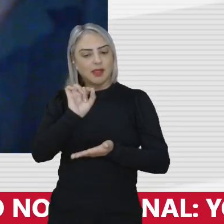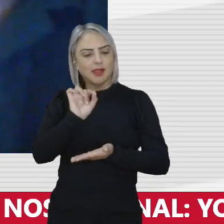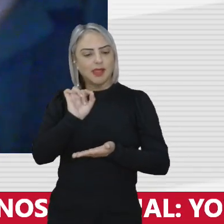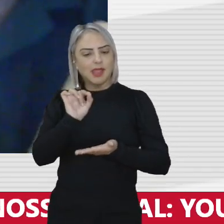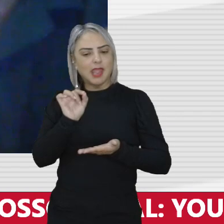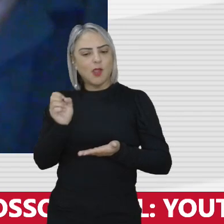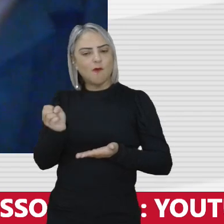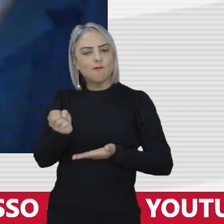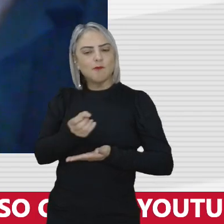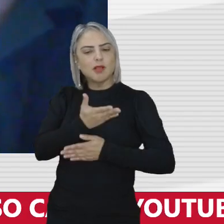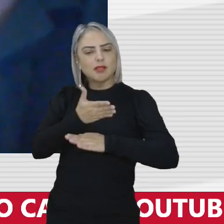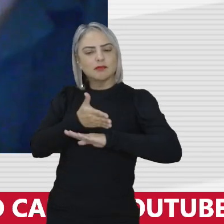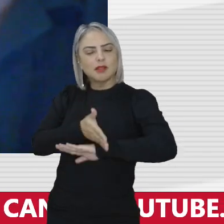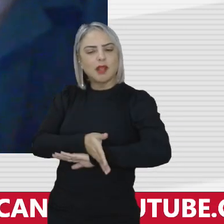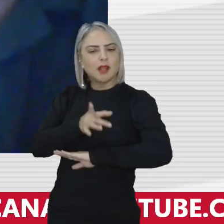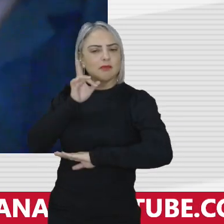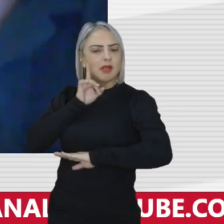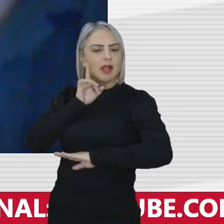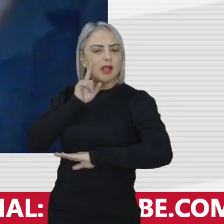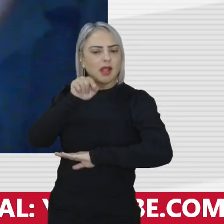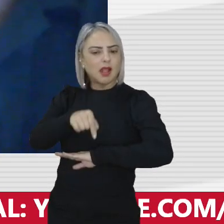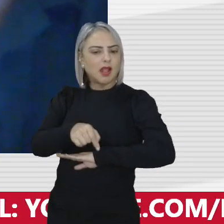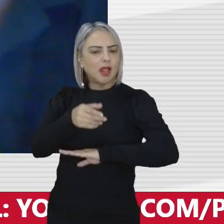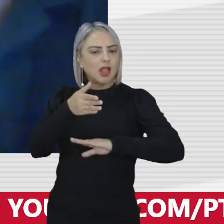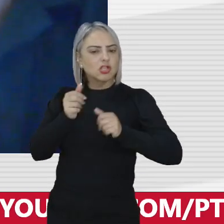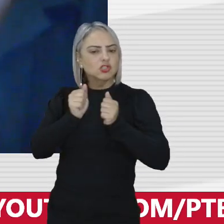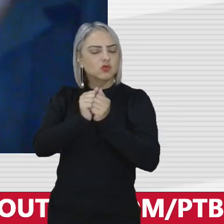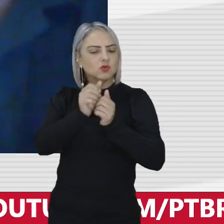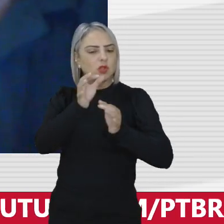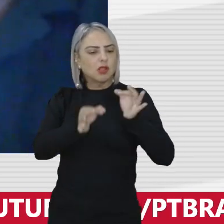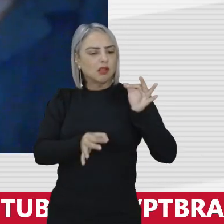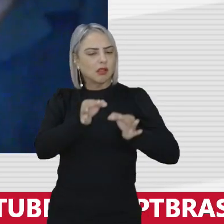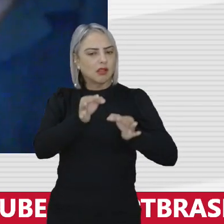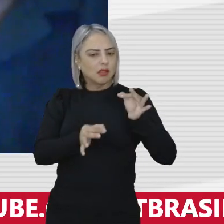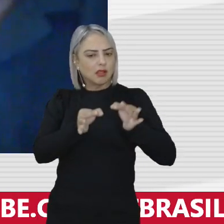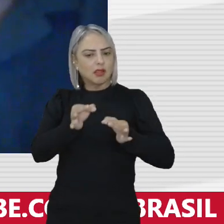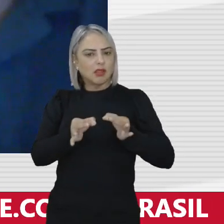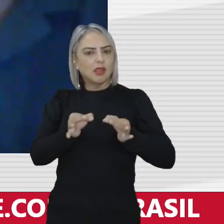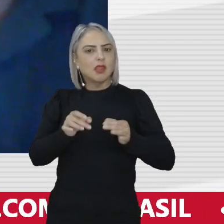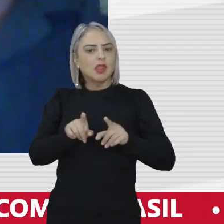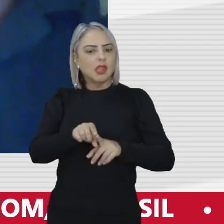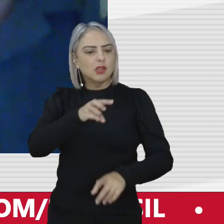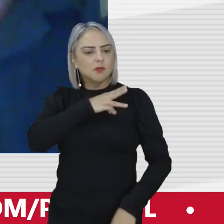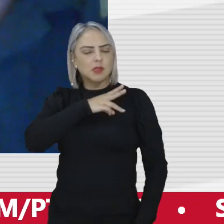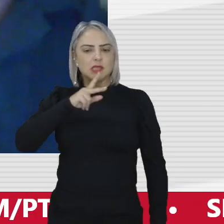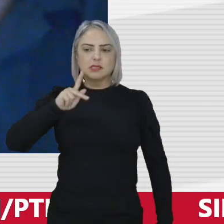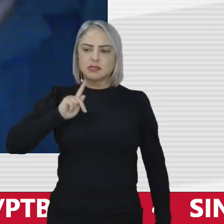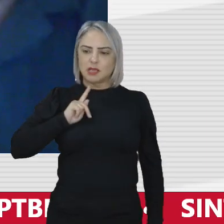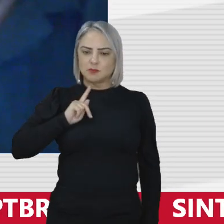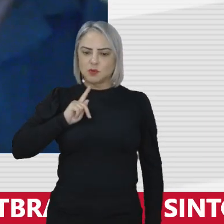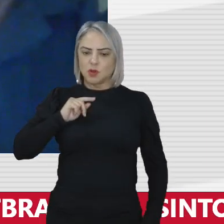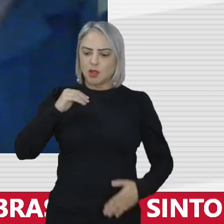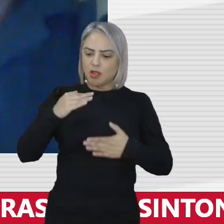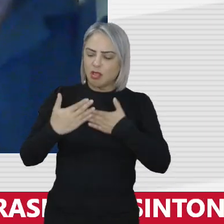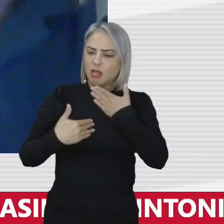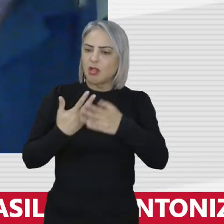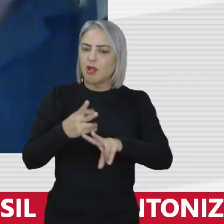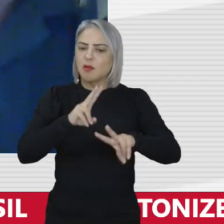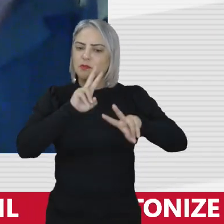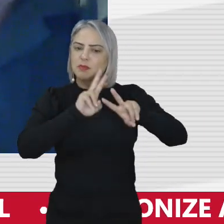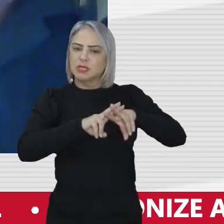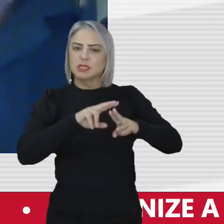moderna de intervenção americana através do judiciário e através do ministério público isso gerou a prisão do Lula